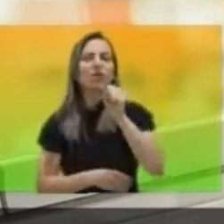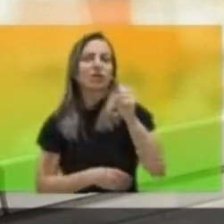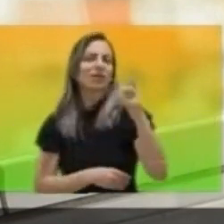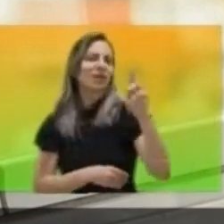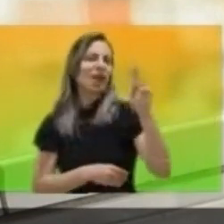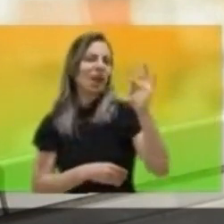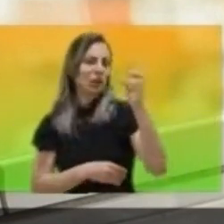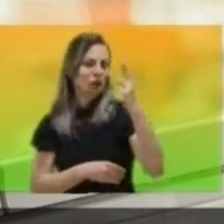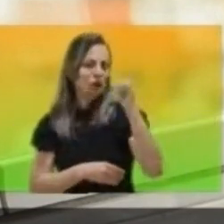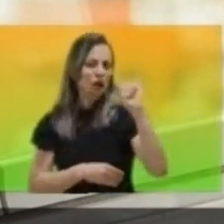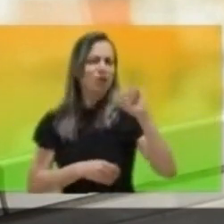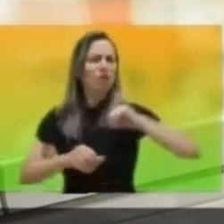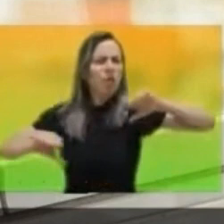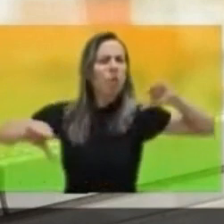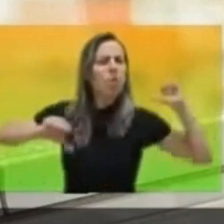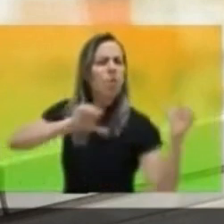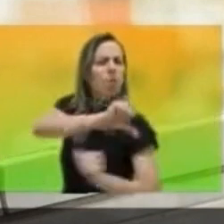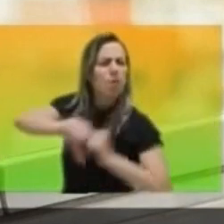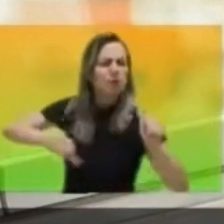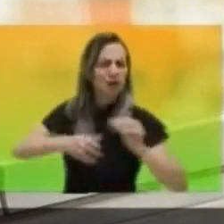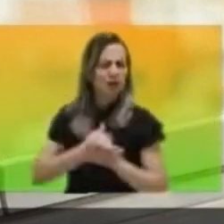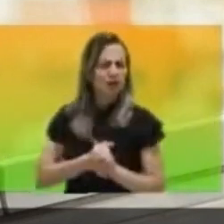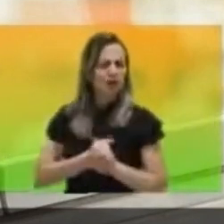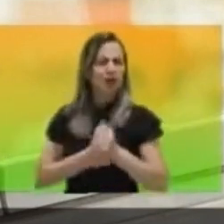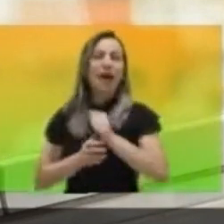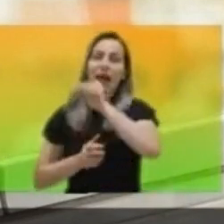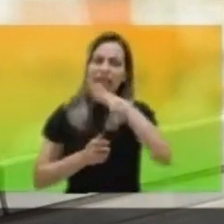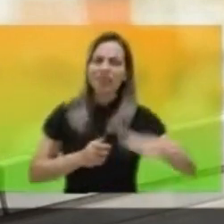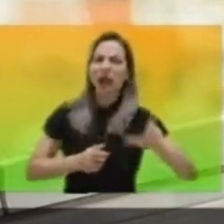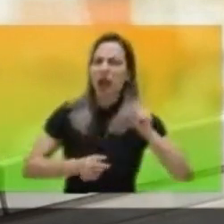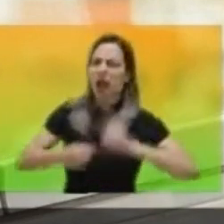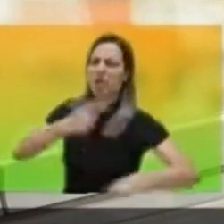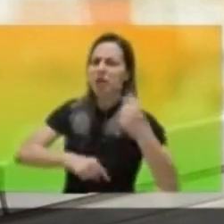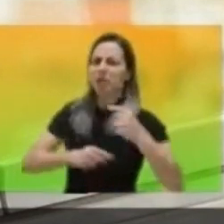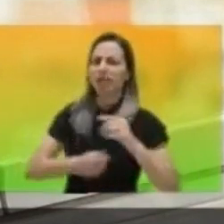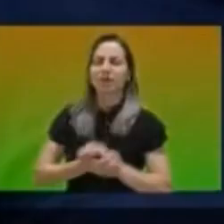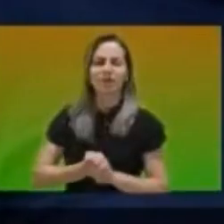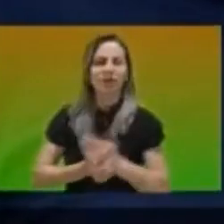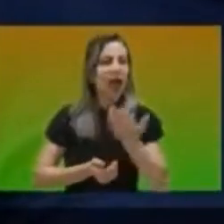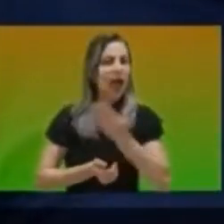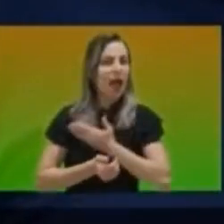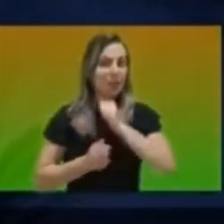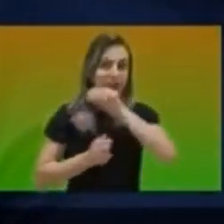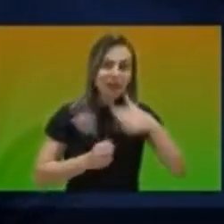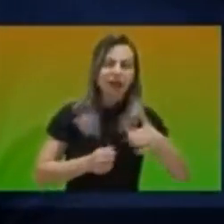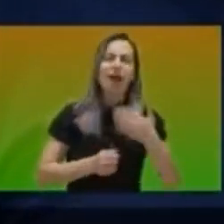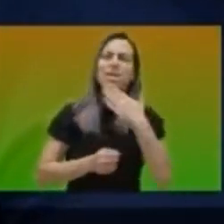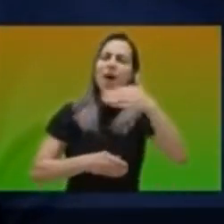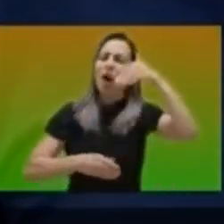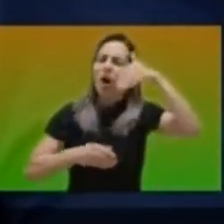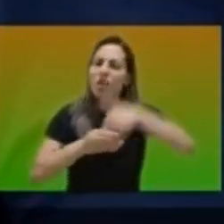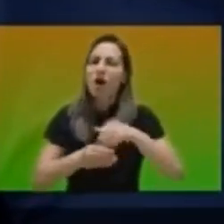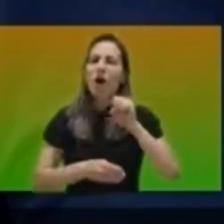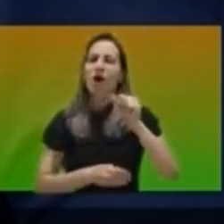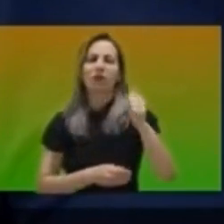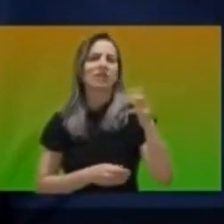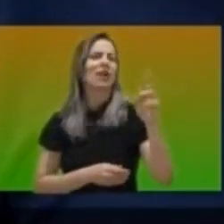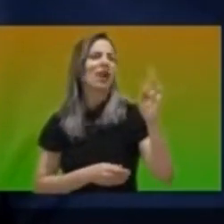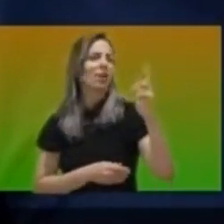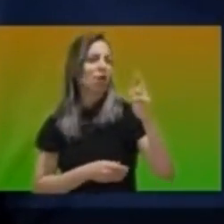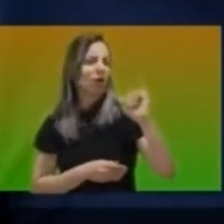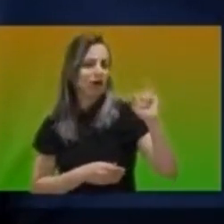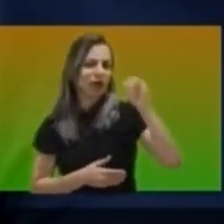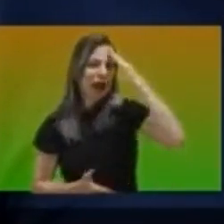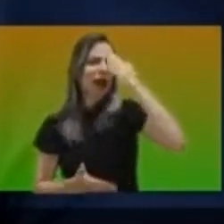Sartori. Nós vamos reverter essa situação e vamos fazer Santos grande novamente. Os amigos de Santos, caso possível, peço seu voto. É Ivan